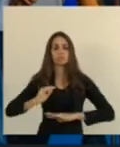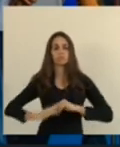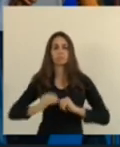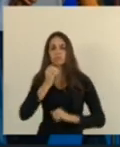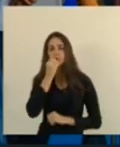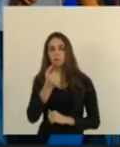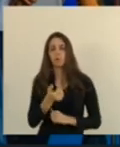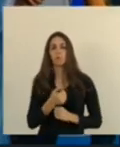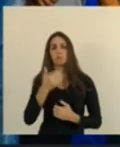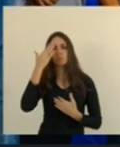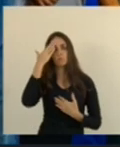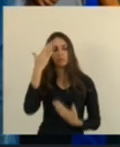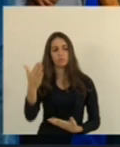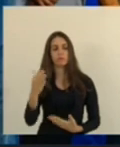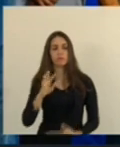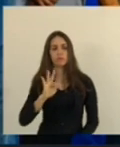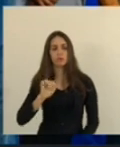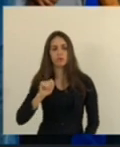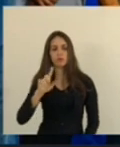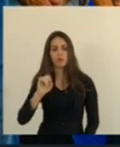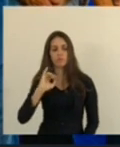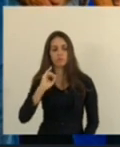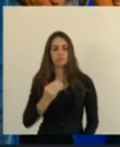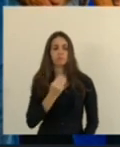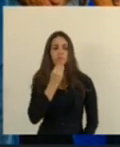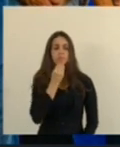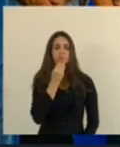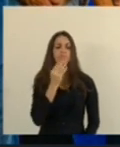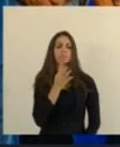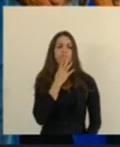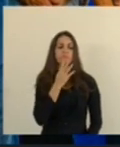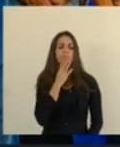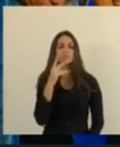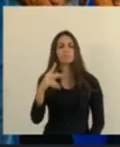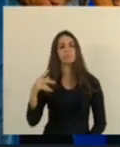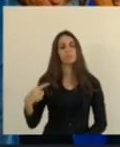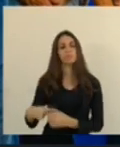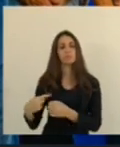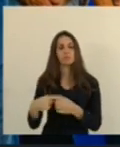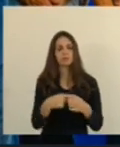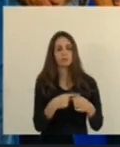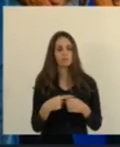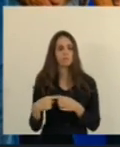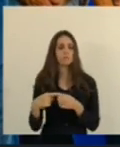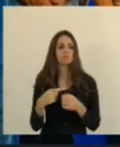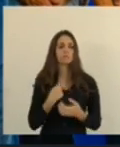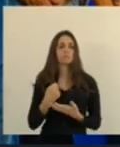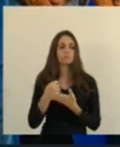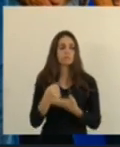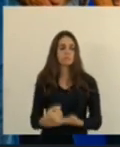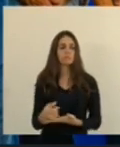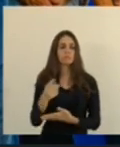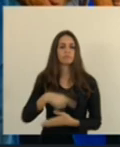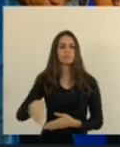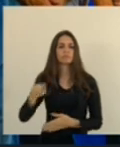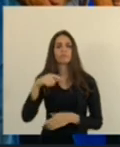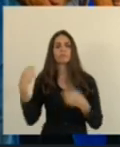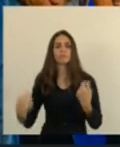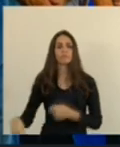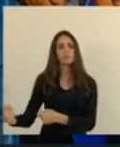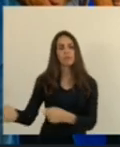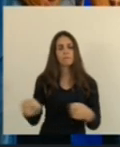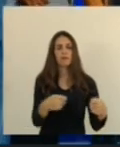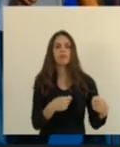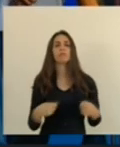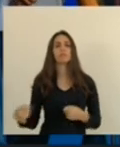município. Obrigado, Tiago, pela oportunidade de conhecer o seu município, contribuir com as demandas